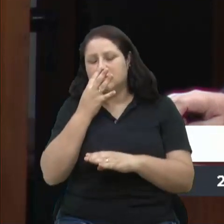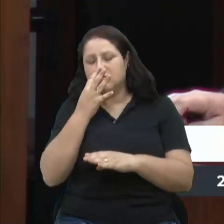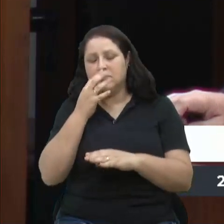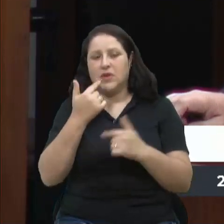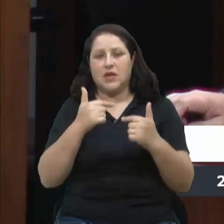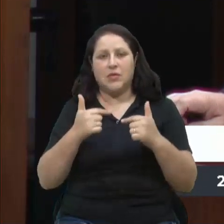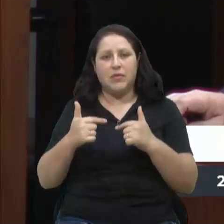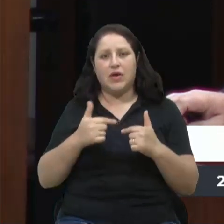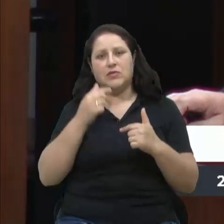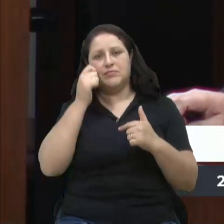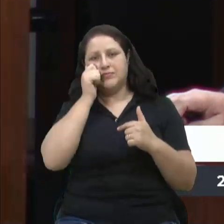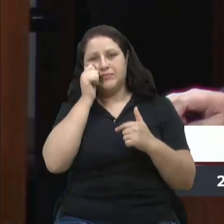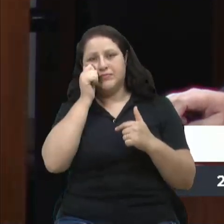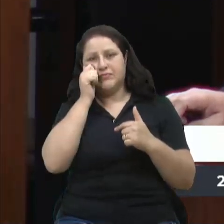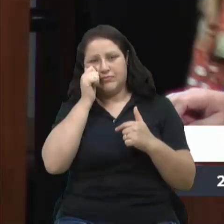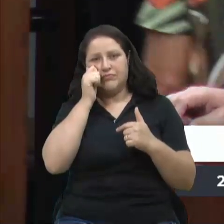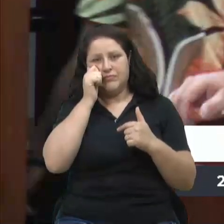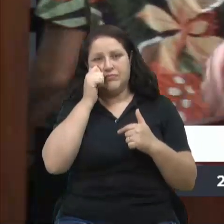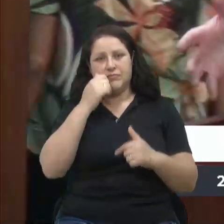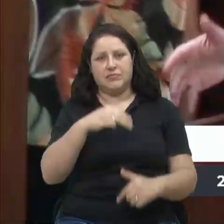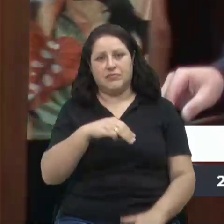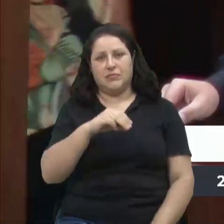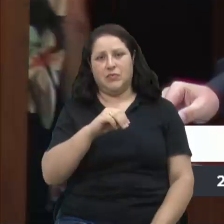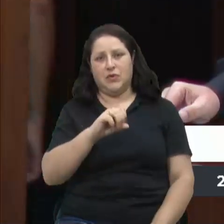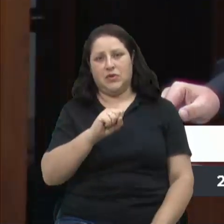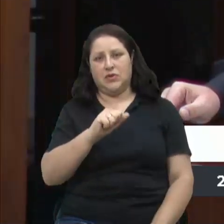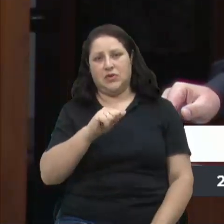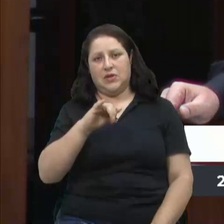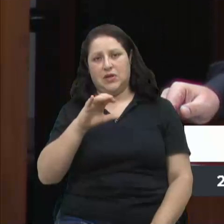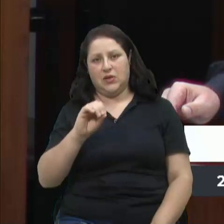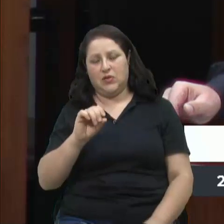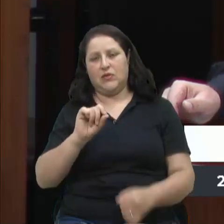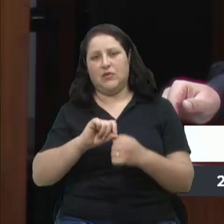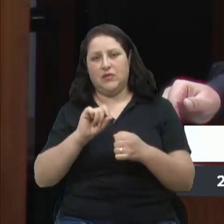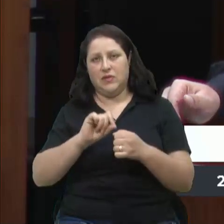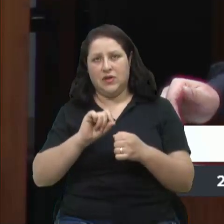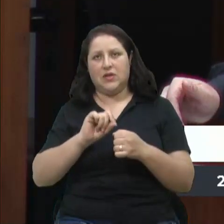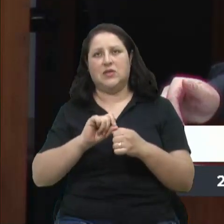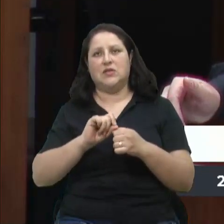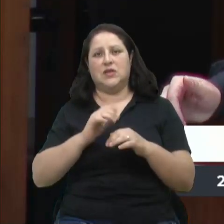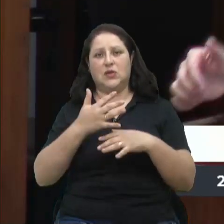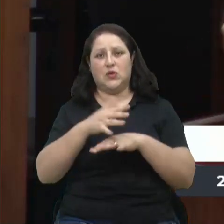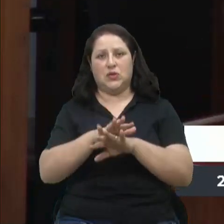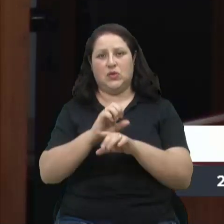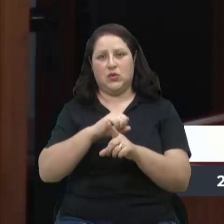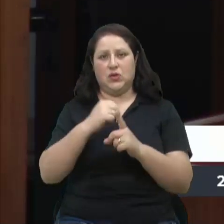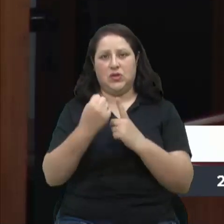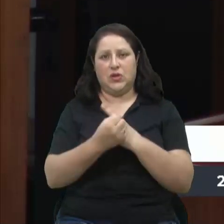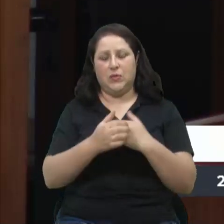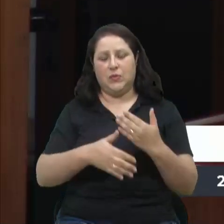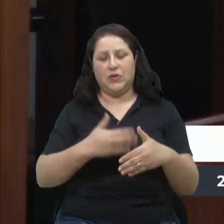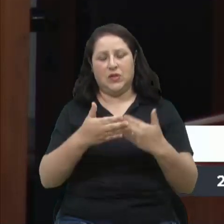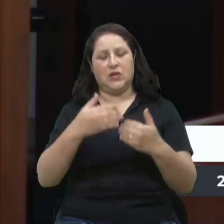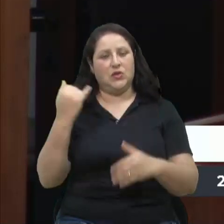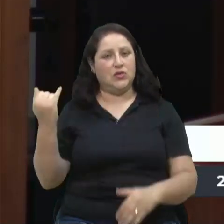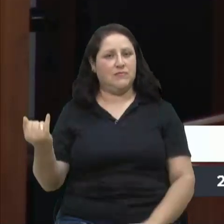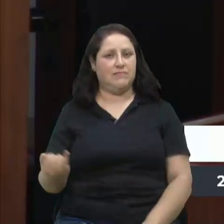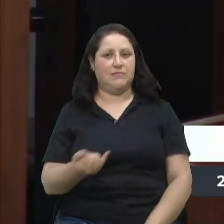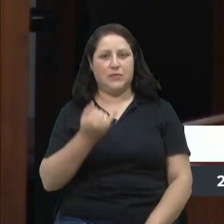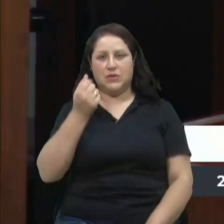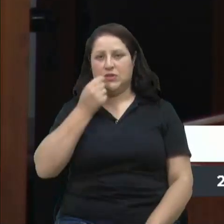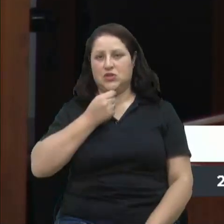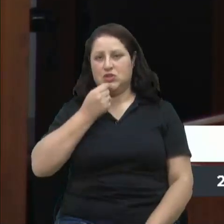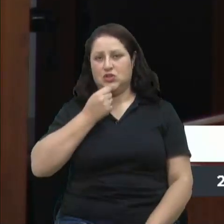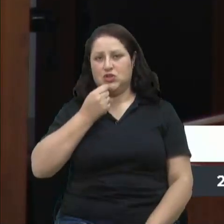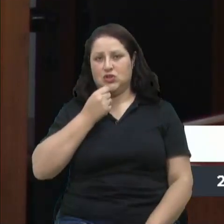vem fazendo em Caxias do Sul de inclusão social, e que é um processo de muita relevância para a cidade